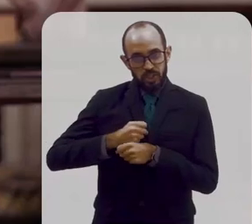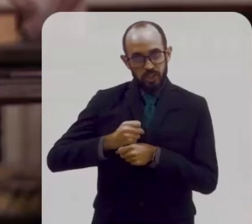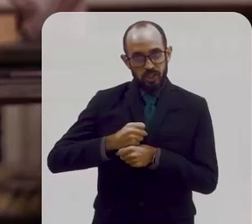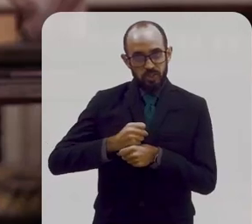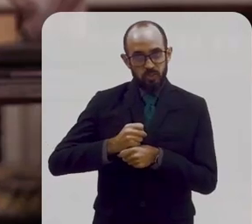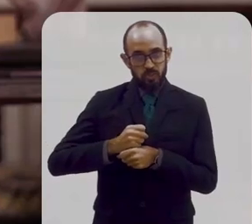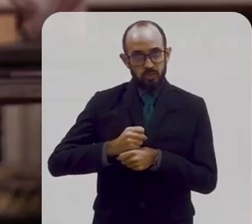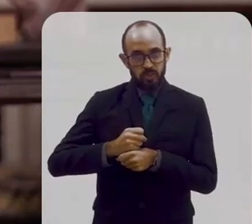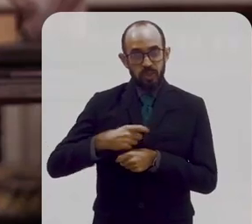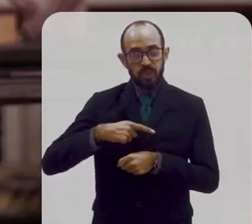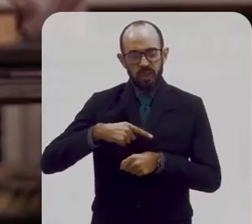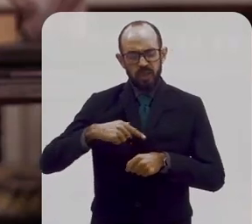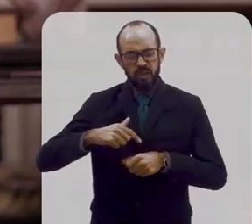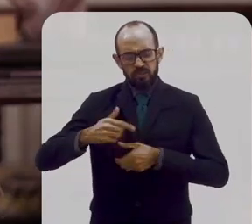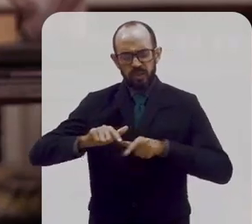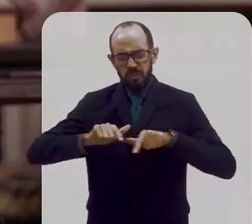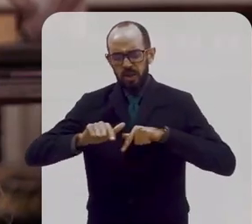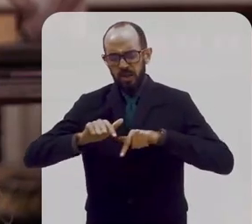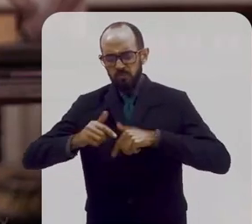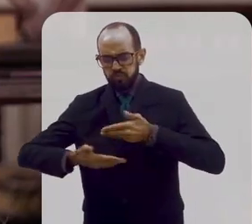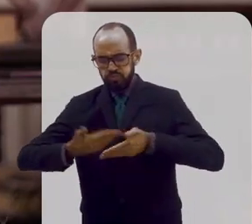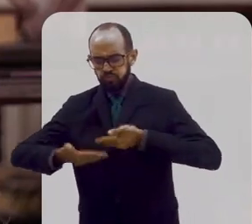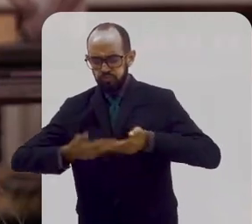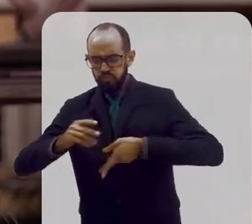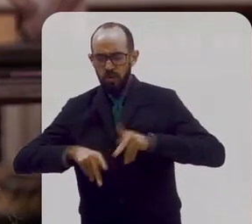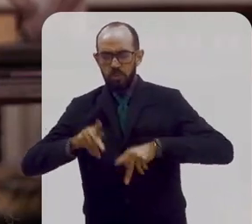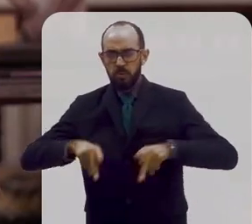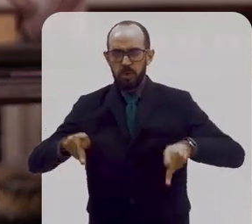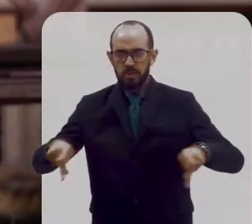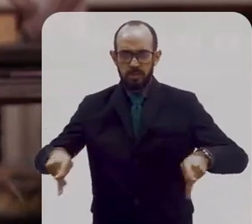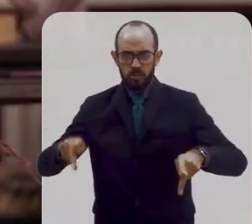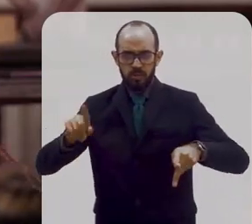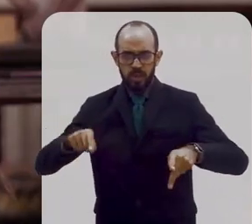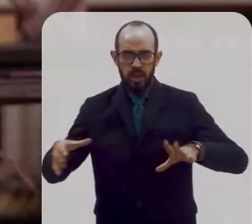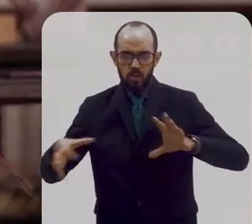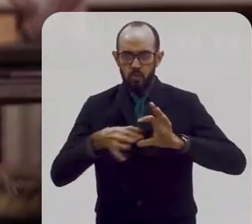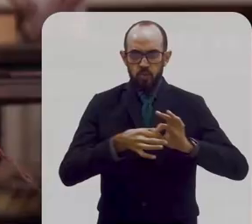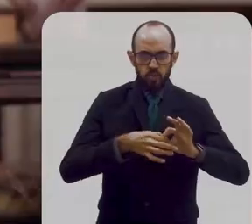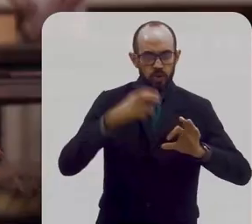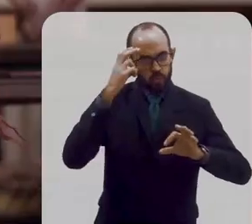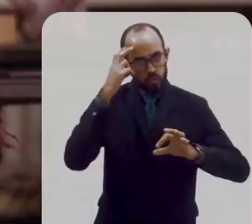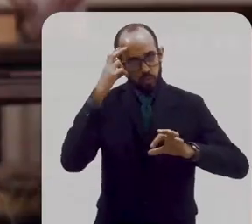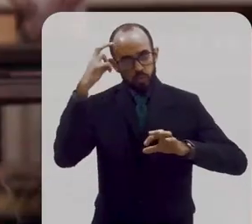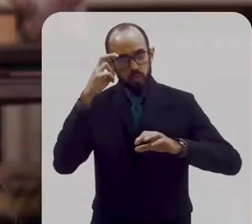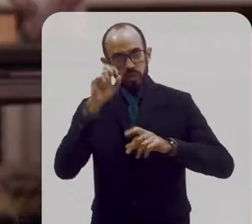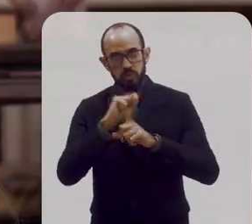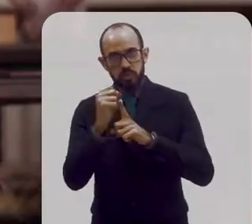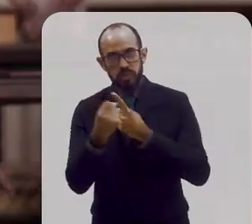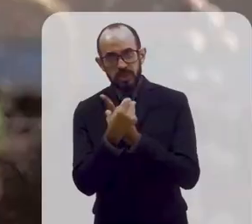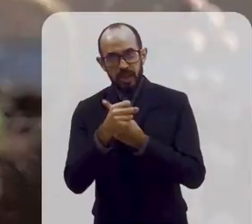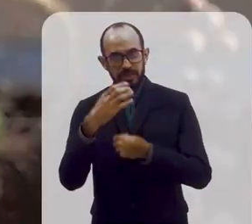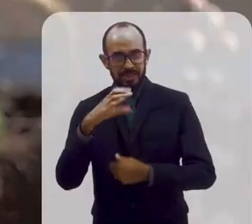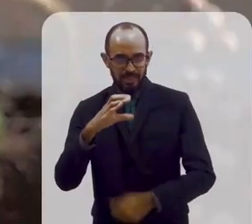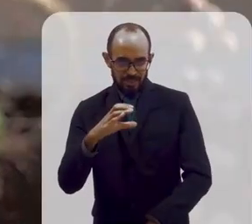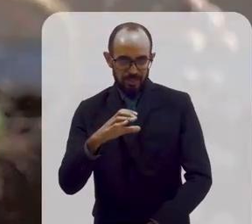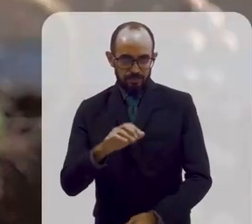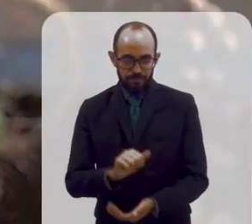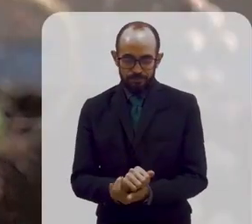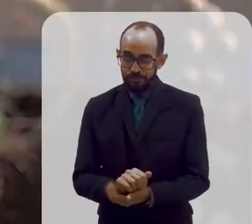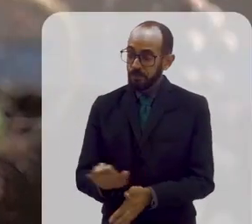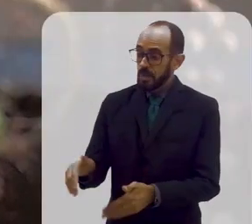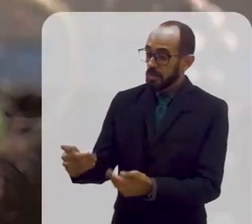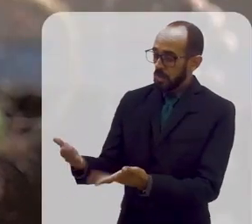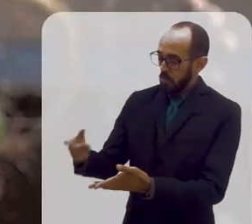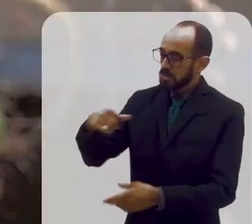interativas com a população, traz um dos grandes objetivos dele, que é a ponte entre cultura, sociedade e ciência. A gente